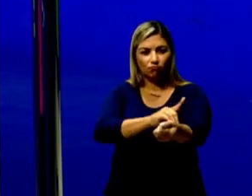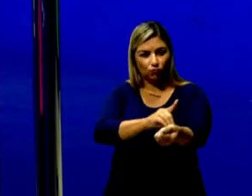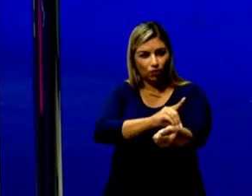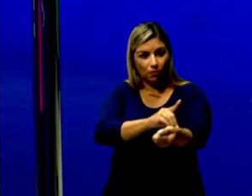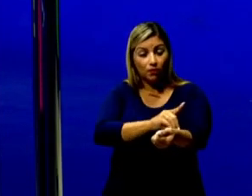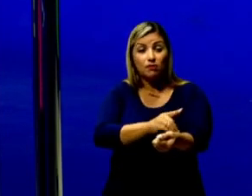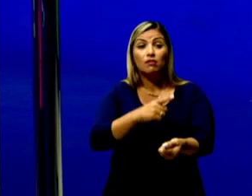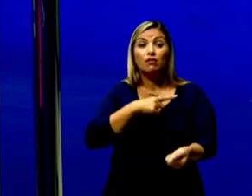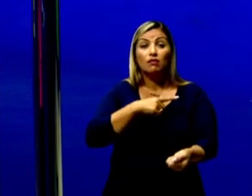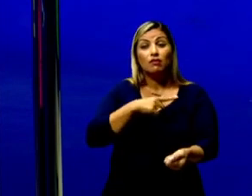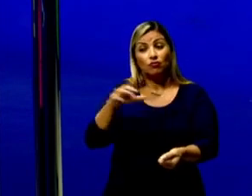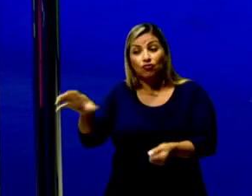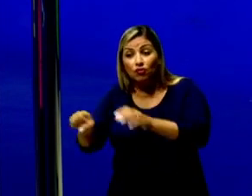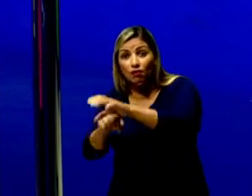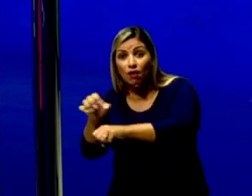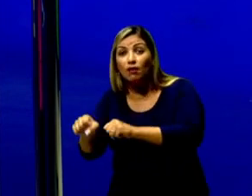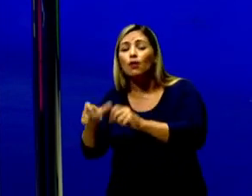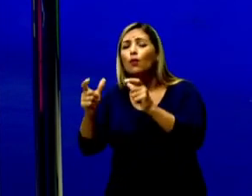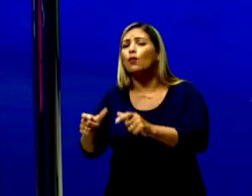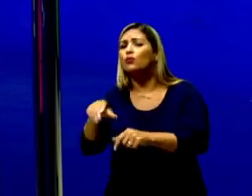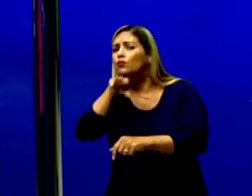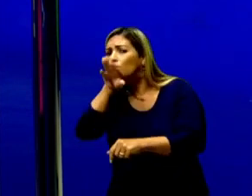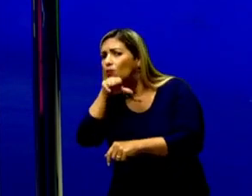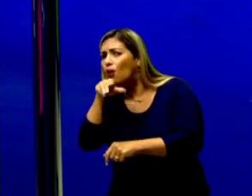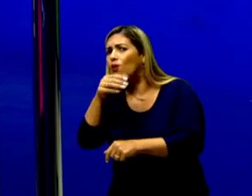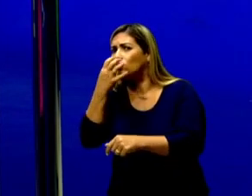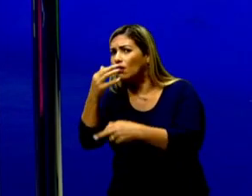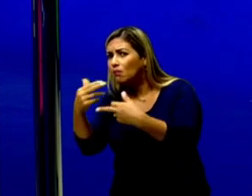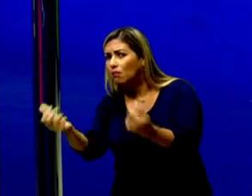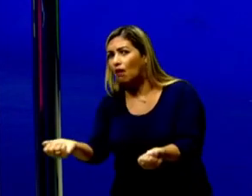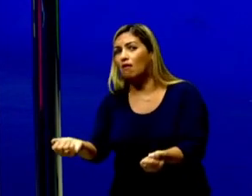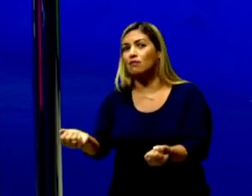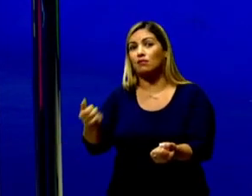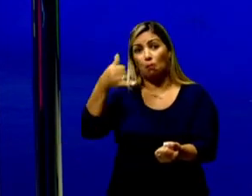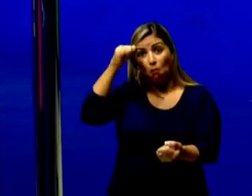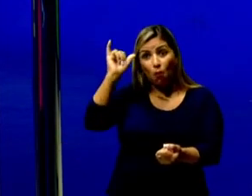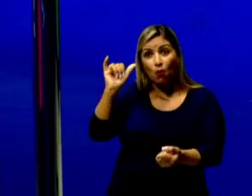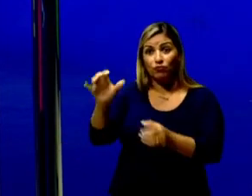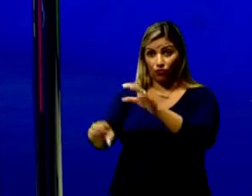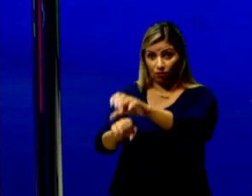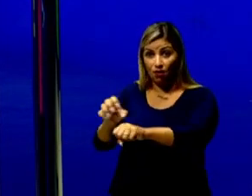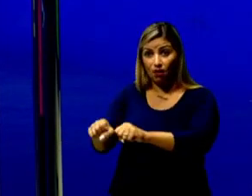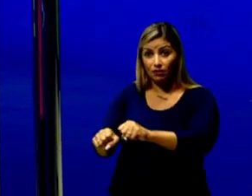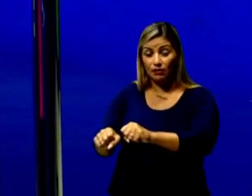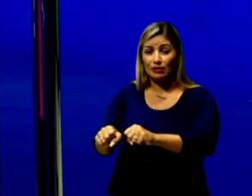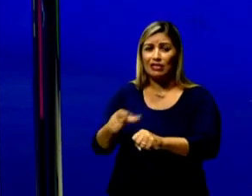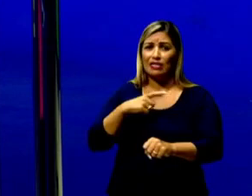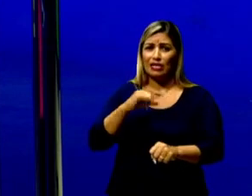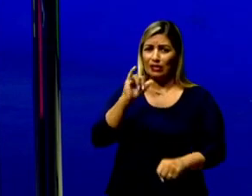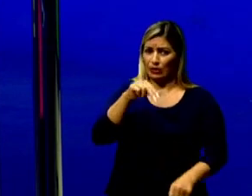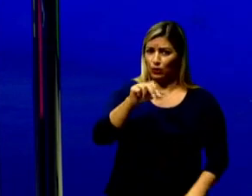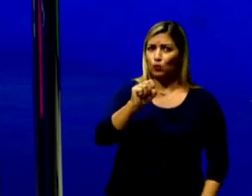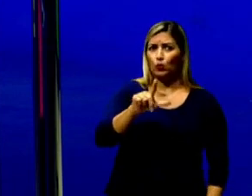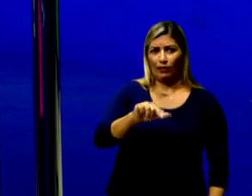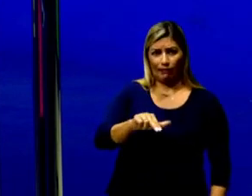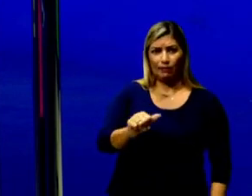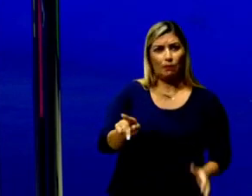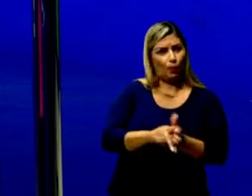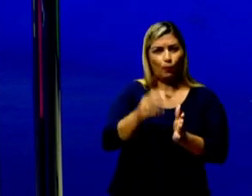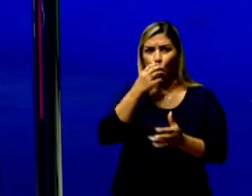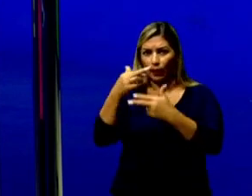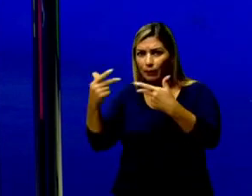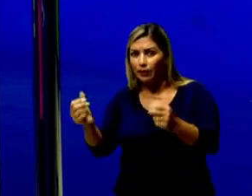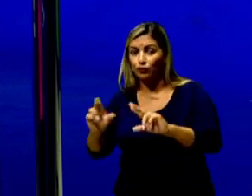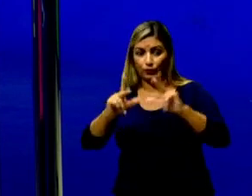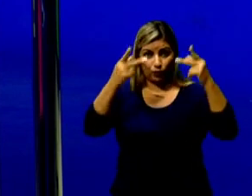porcos e bois. E só que com o problema, essa insulina animal, ela é ligeiramente diferente